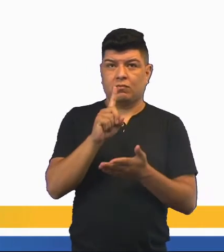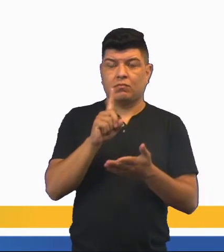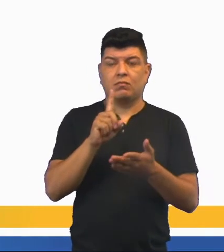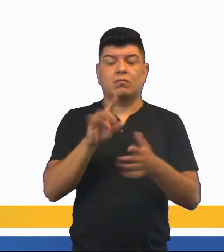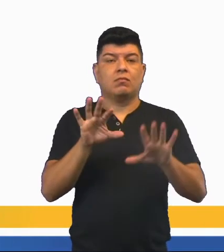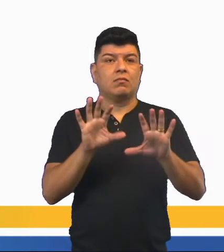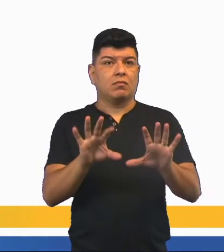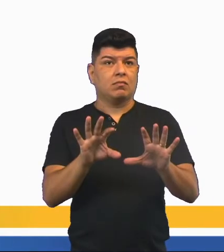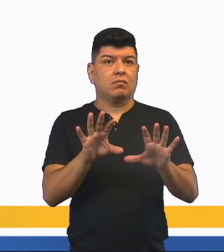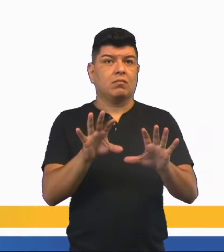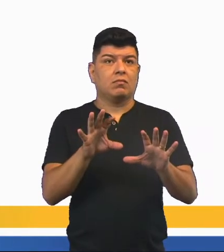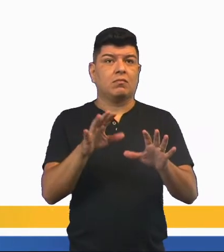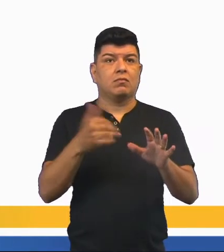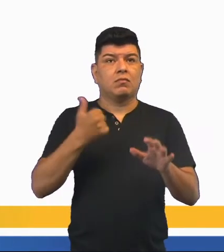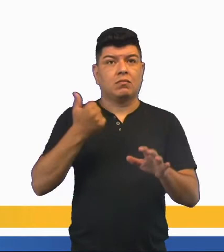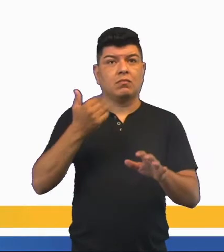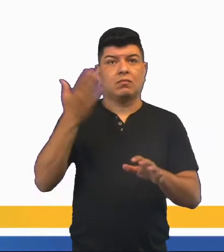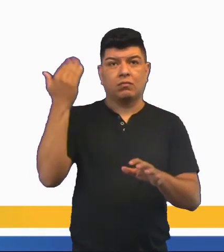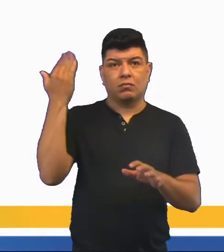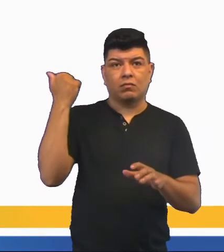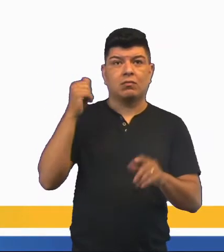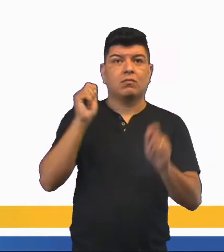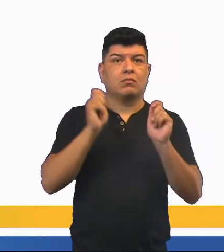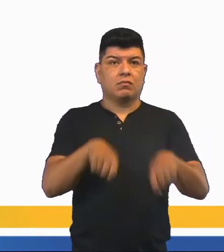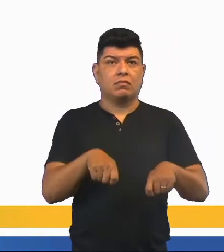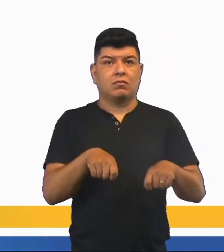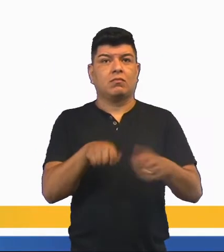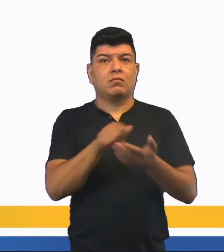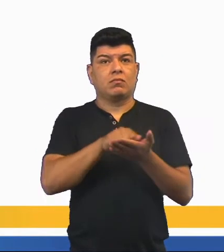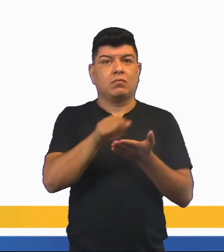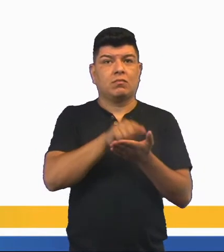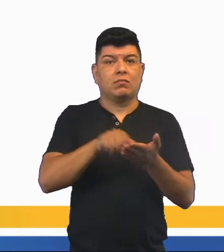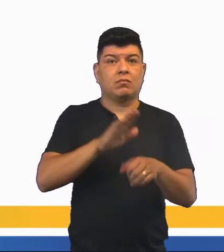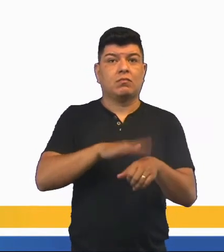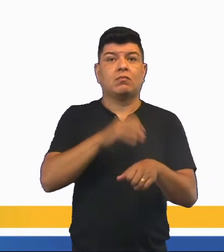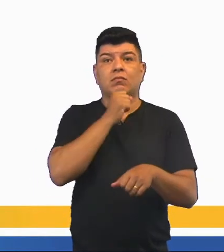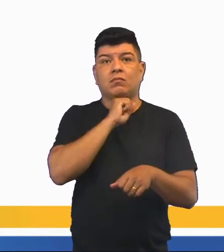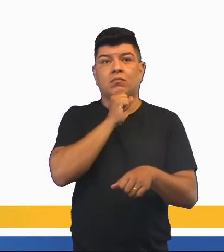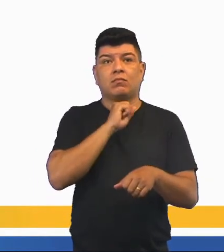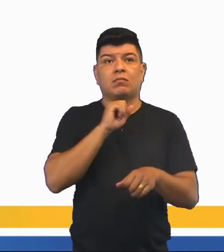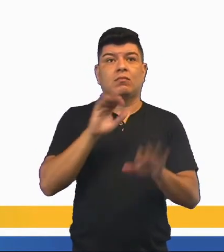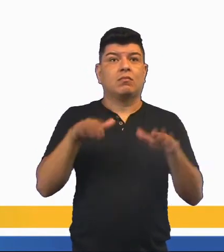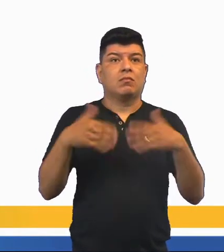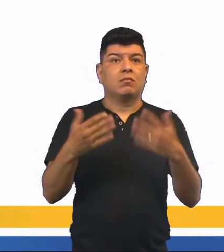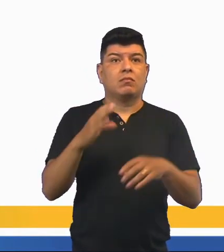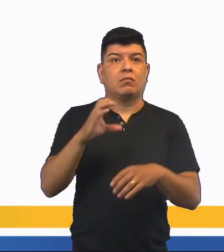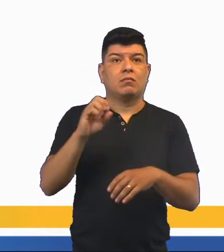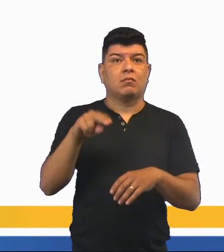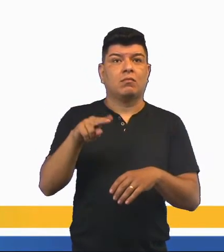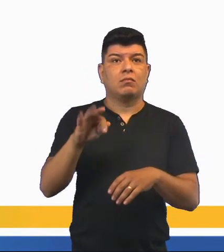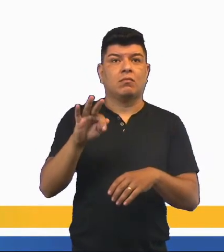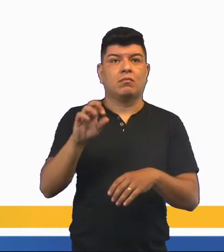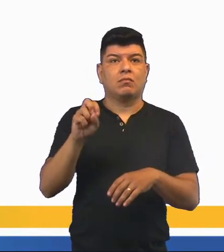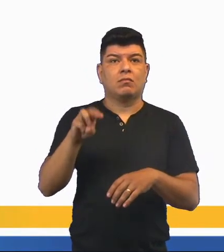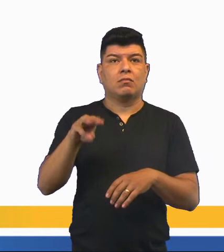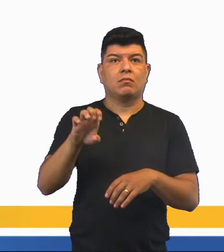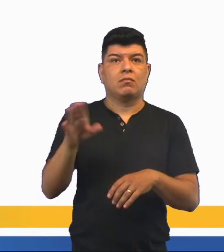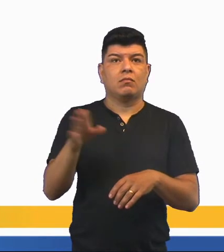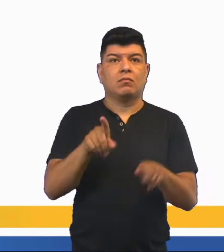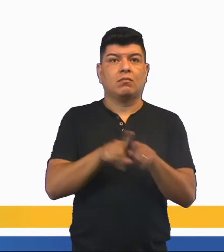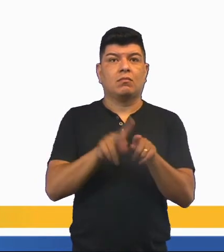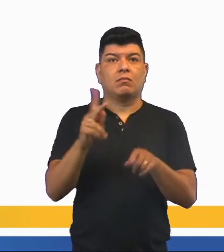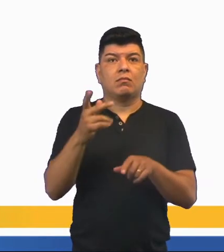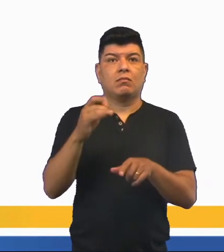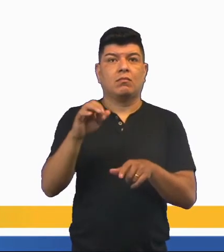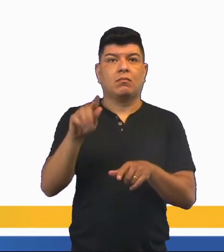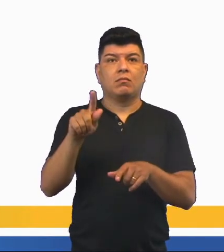ao menos em seus primórdios. Possivelmente, as escritas mais antigas são a escrita cuneiforme e